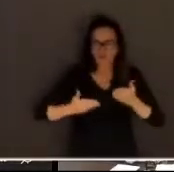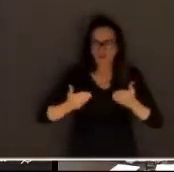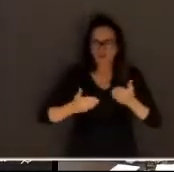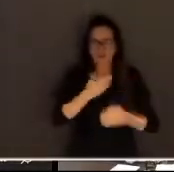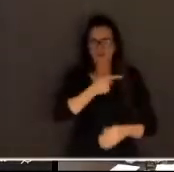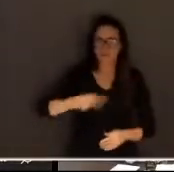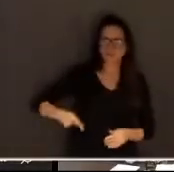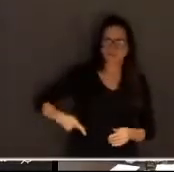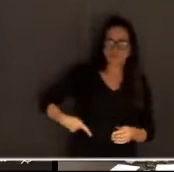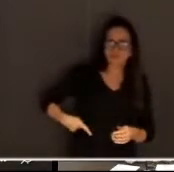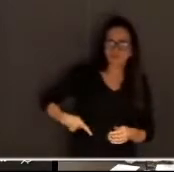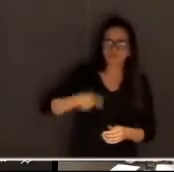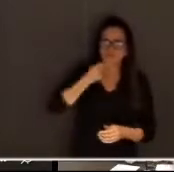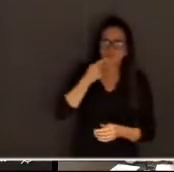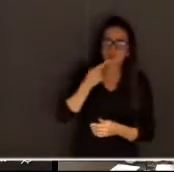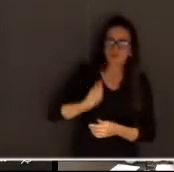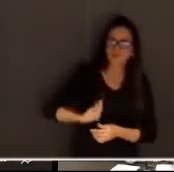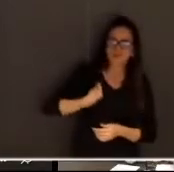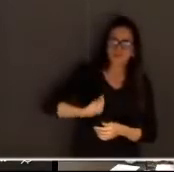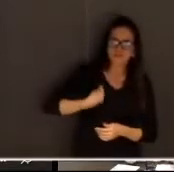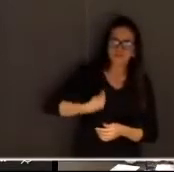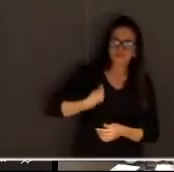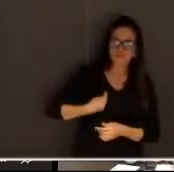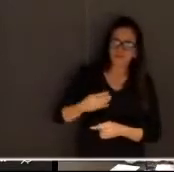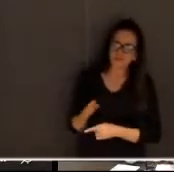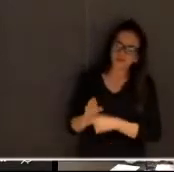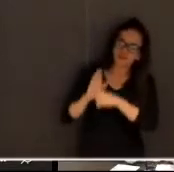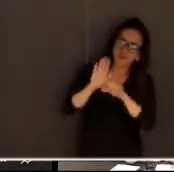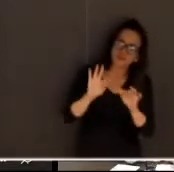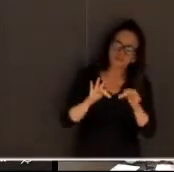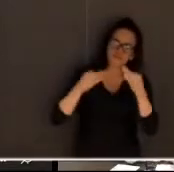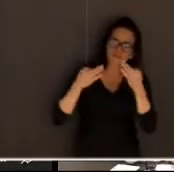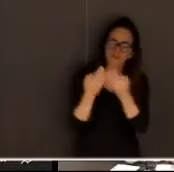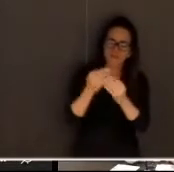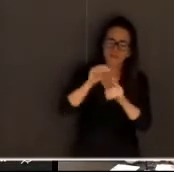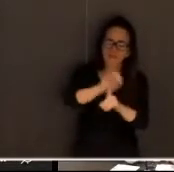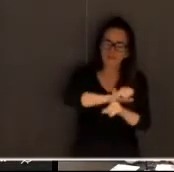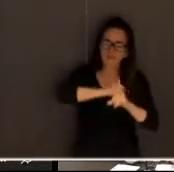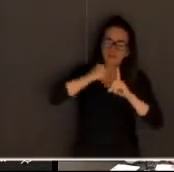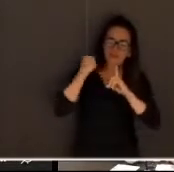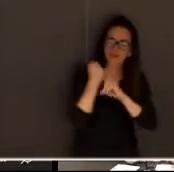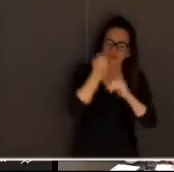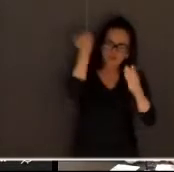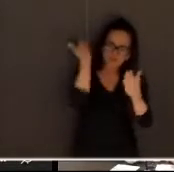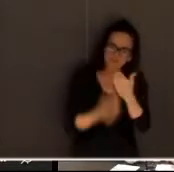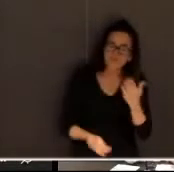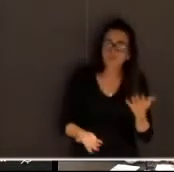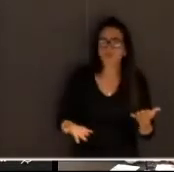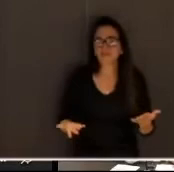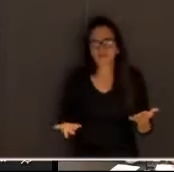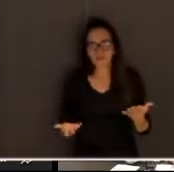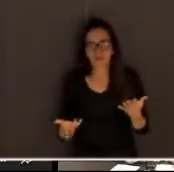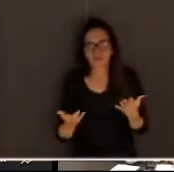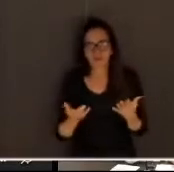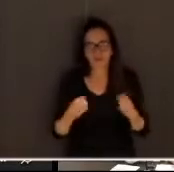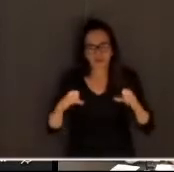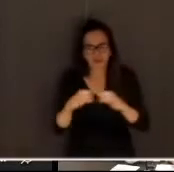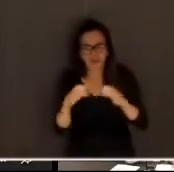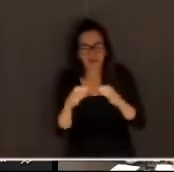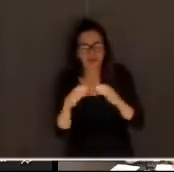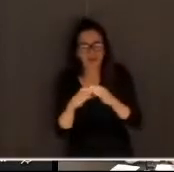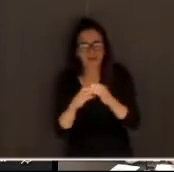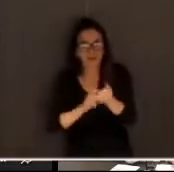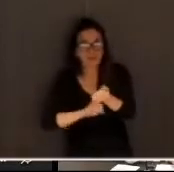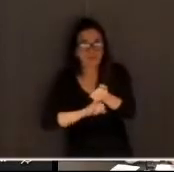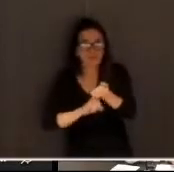falamos em nome da vítima da família pranteada da sociedade desfalcada da comunidade indignada eu agradeço